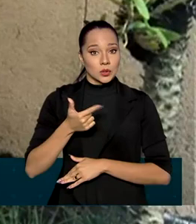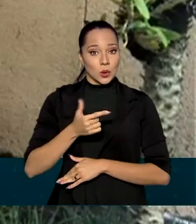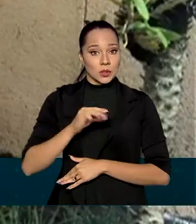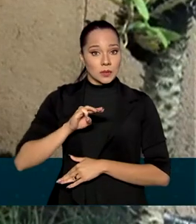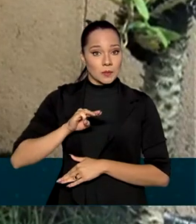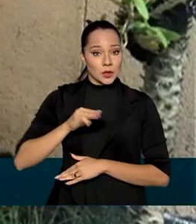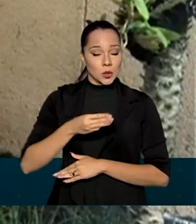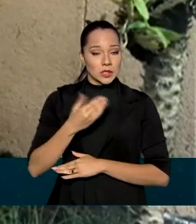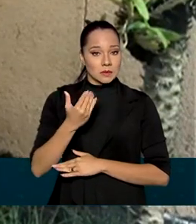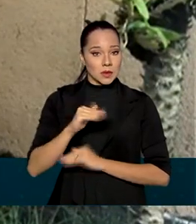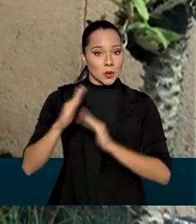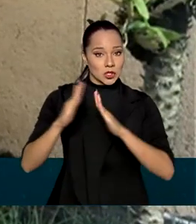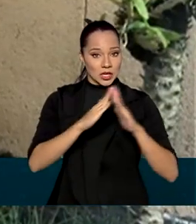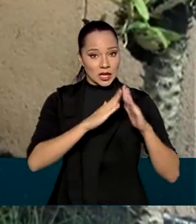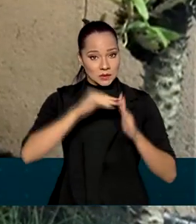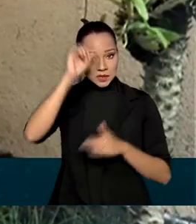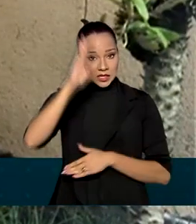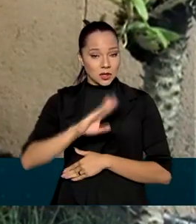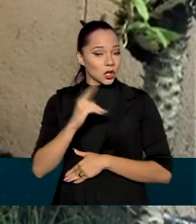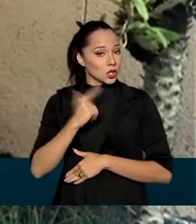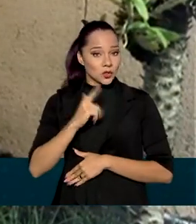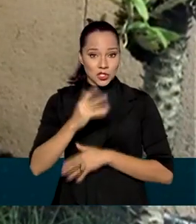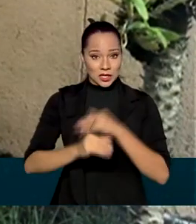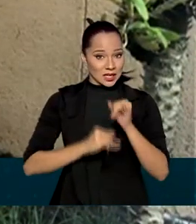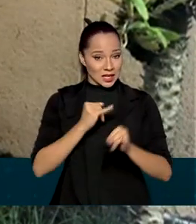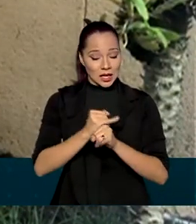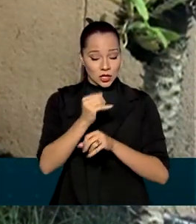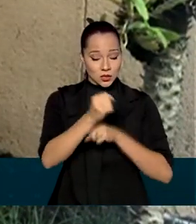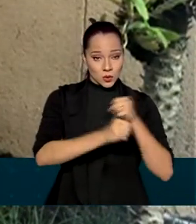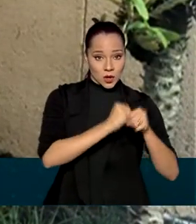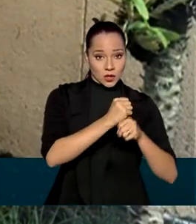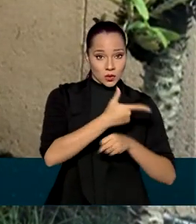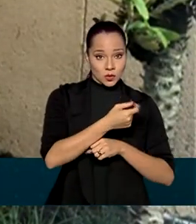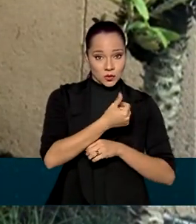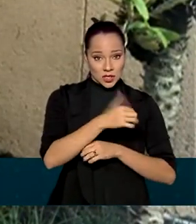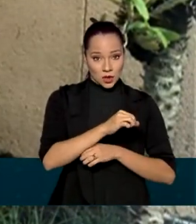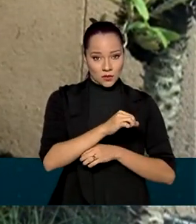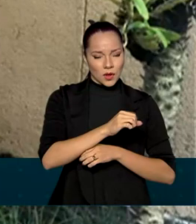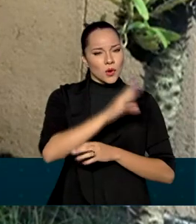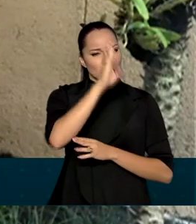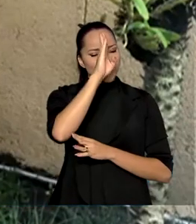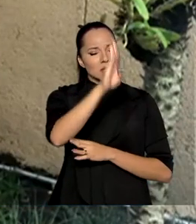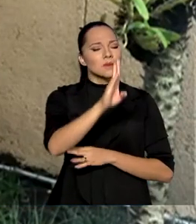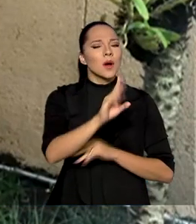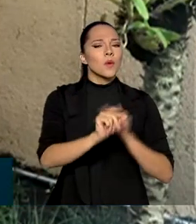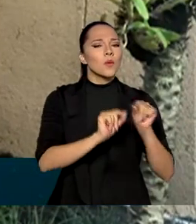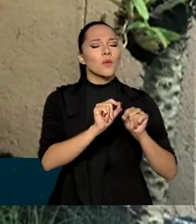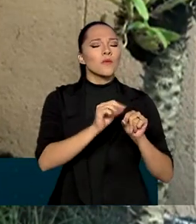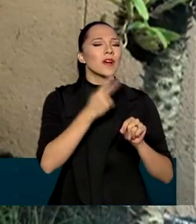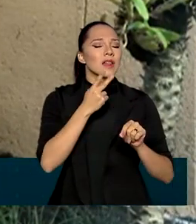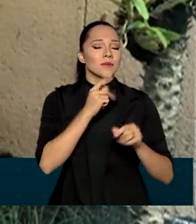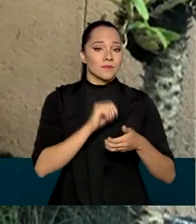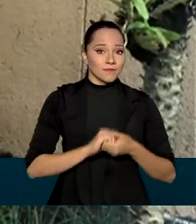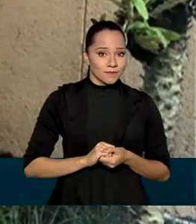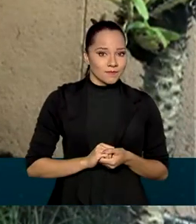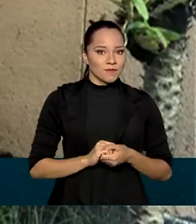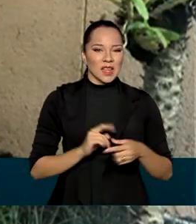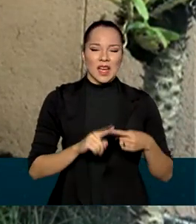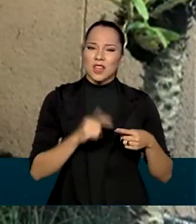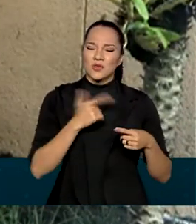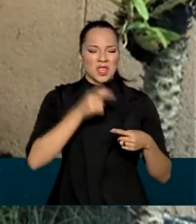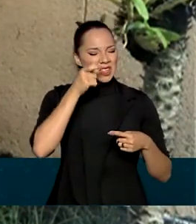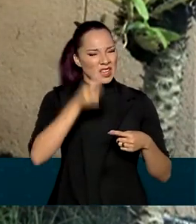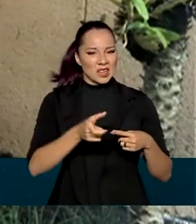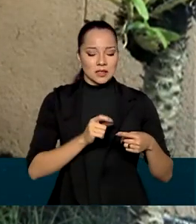meio de lares brasileiros que não tinham internet em 2019, os principais motivos alegados foram não ter